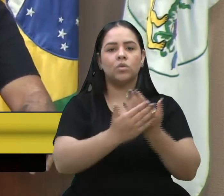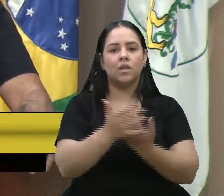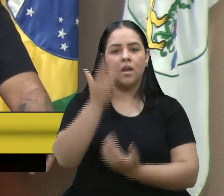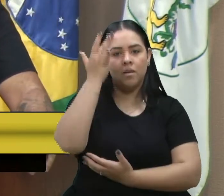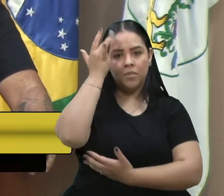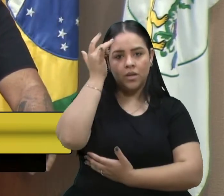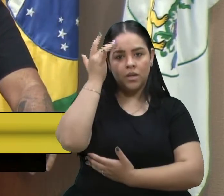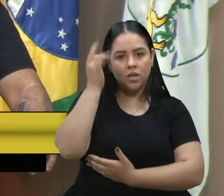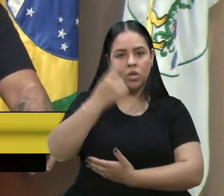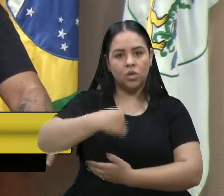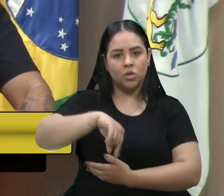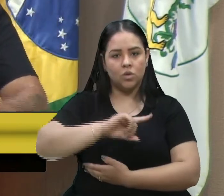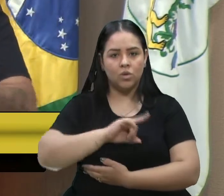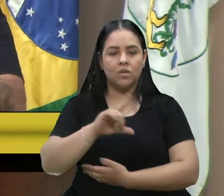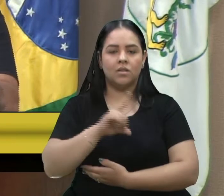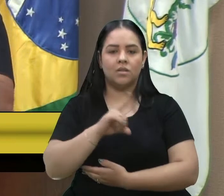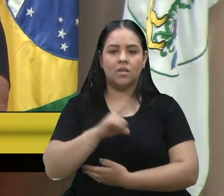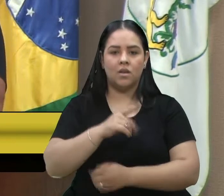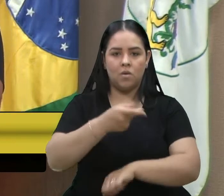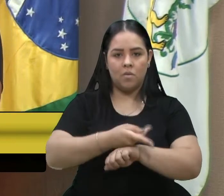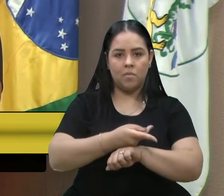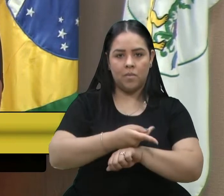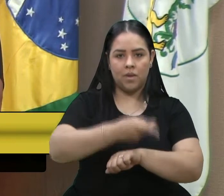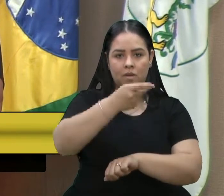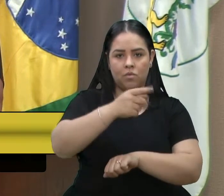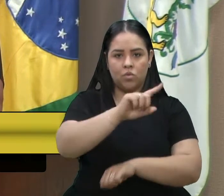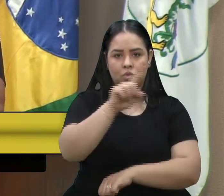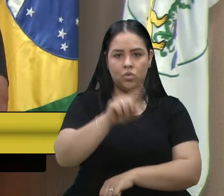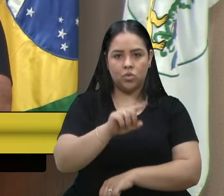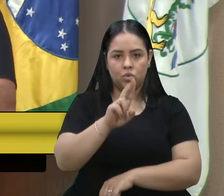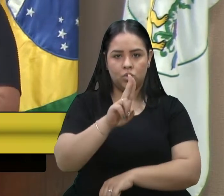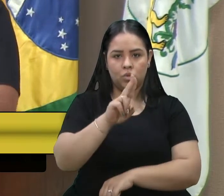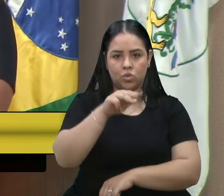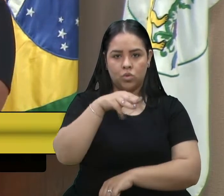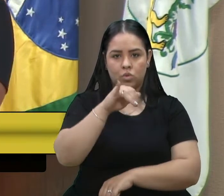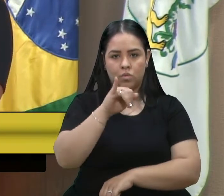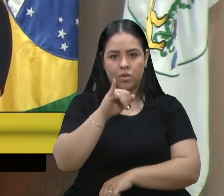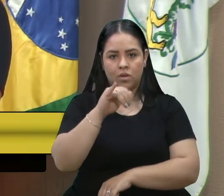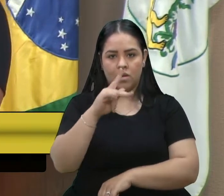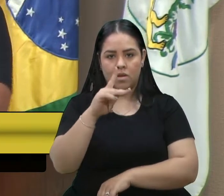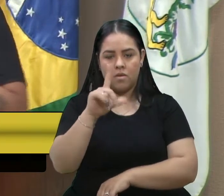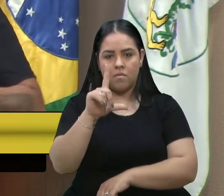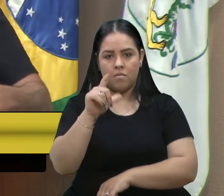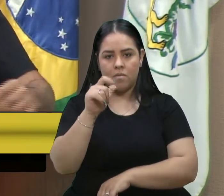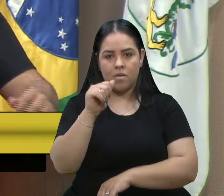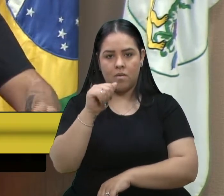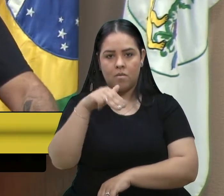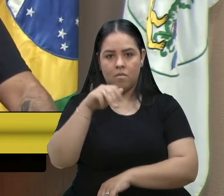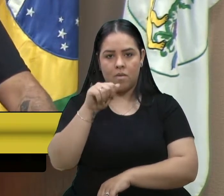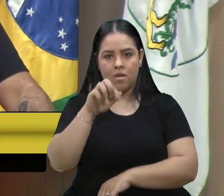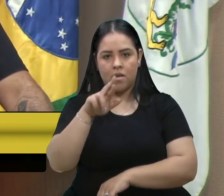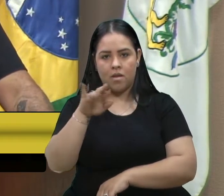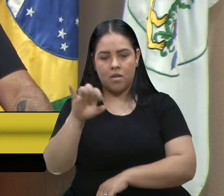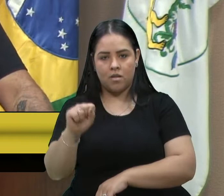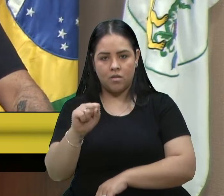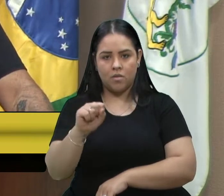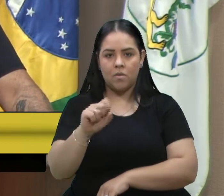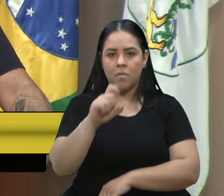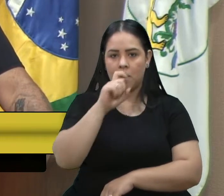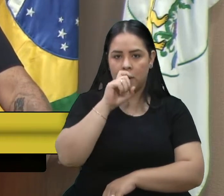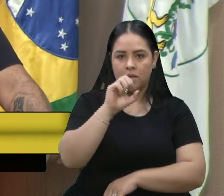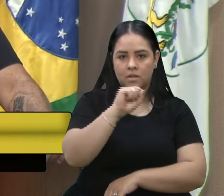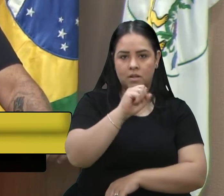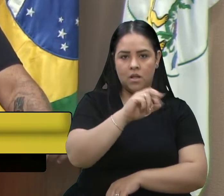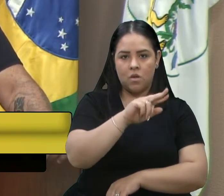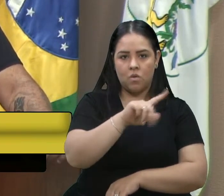temos a comenda Zumbi dos Palmares, com a homenagem do pai Saúl de Medeiros e da dona Elza Brás,